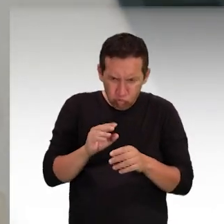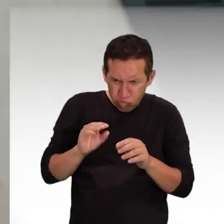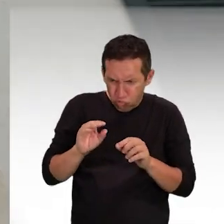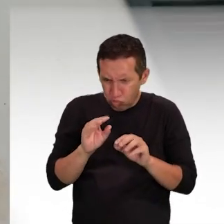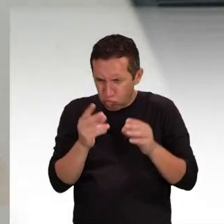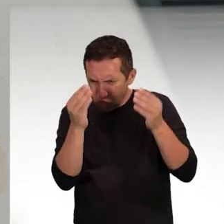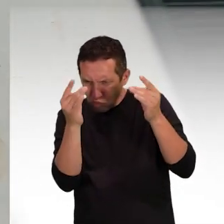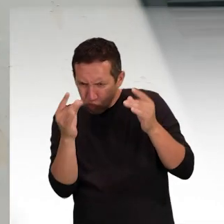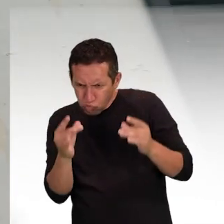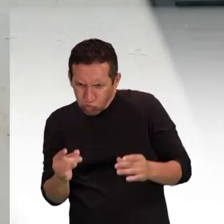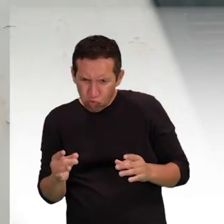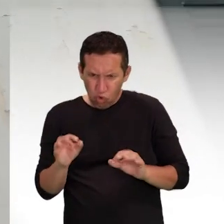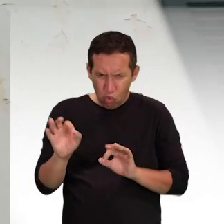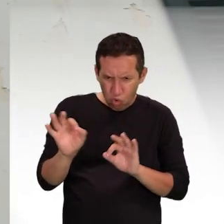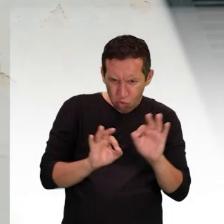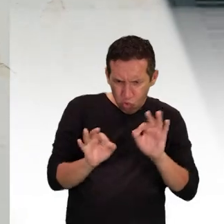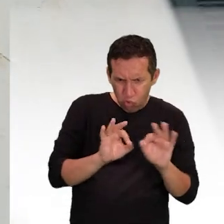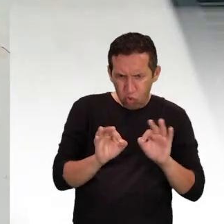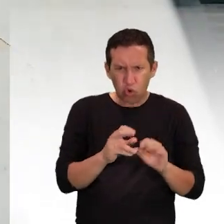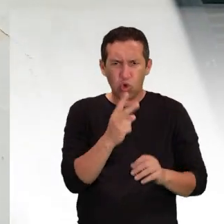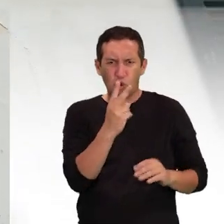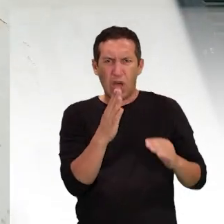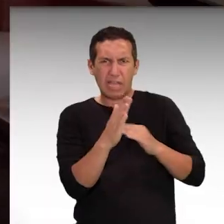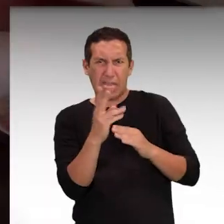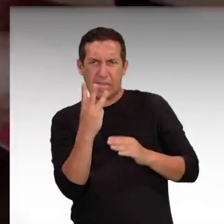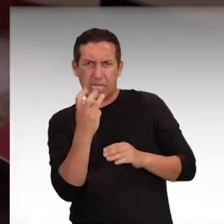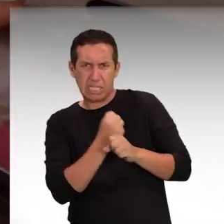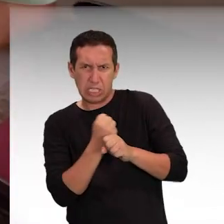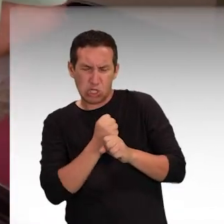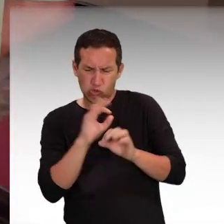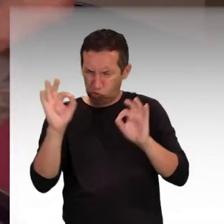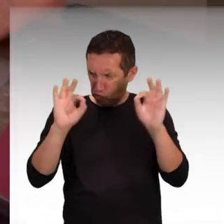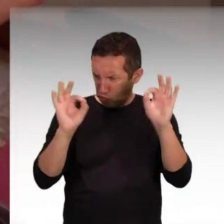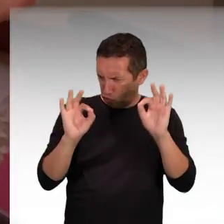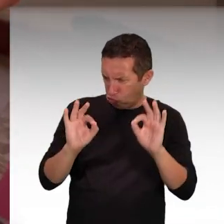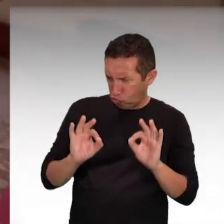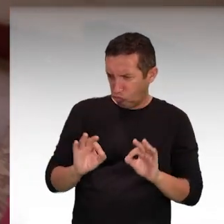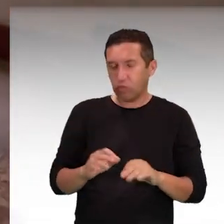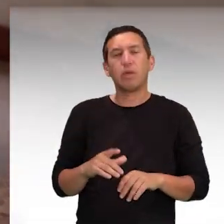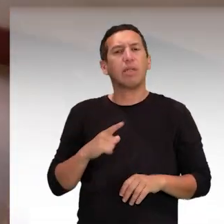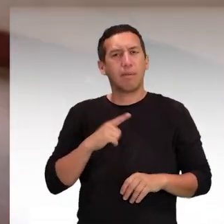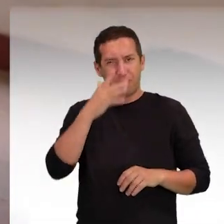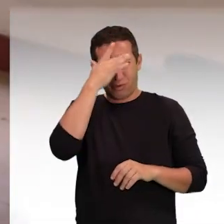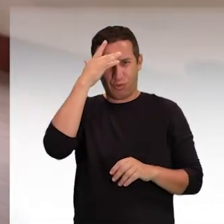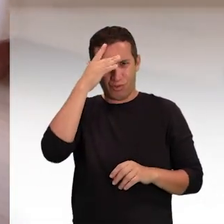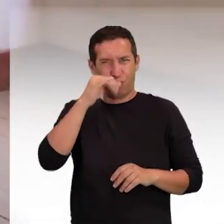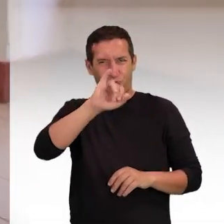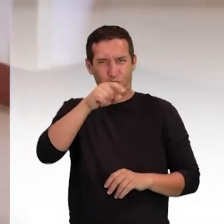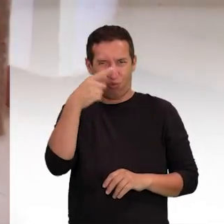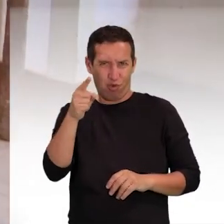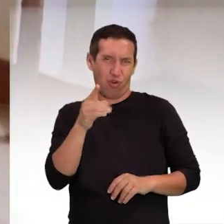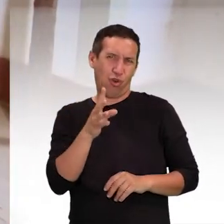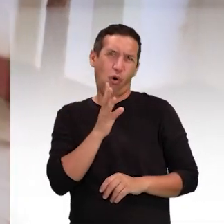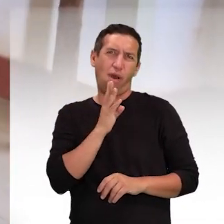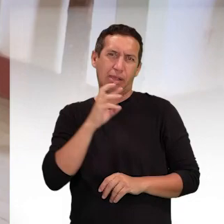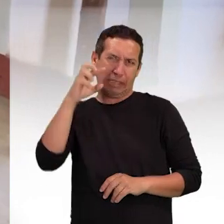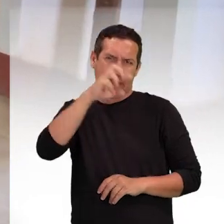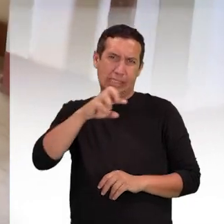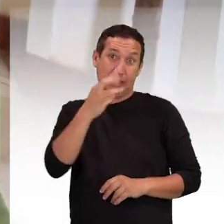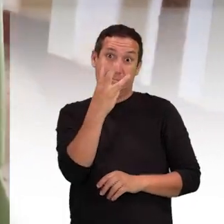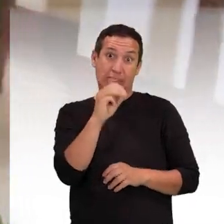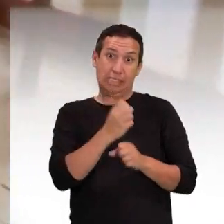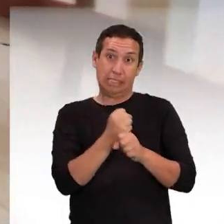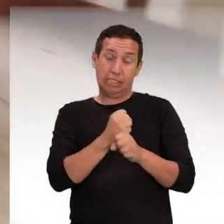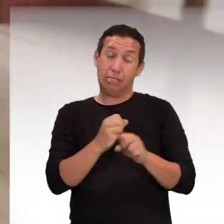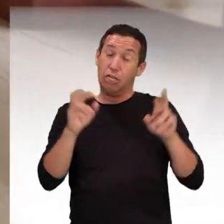intervenções totais durem de dois a três anos. Para quem acompanha e conserva a estrutura há mais de 20 anos, como seu João, a